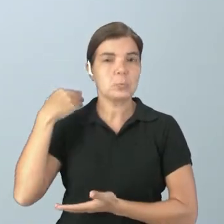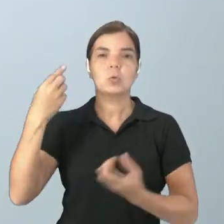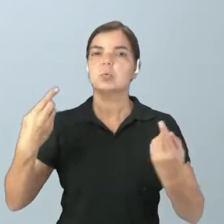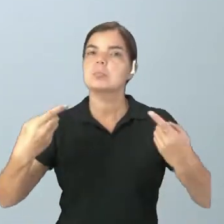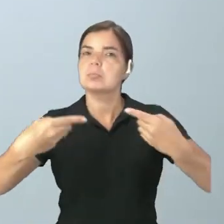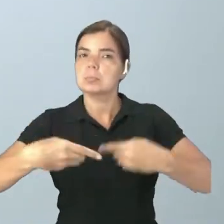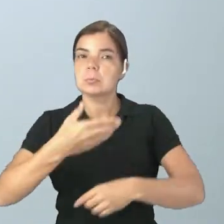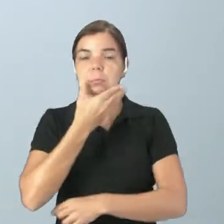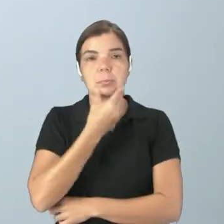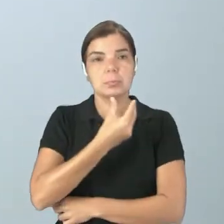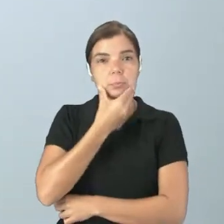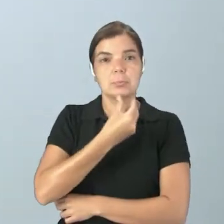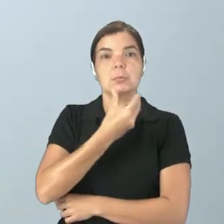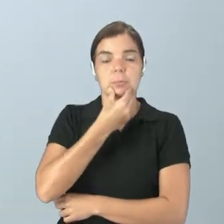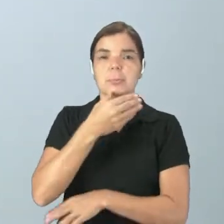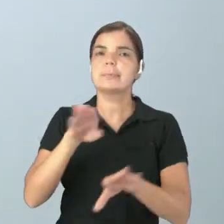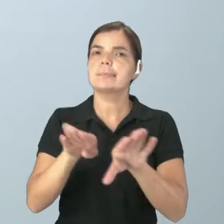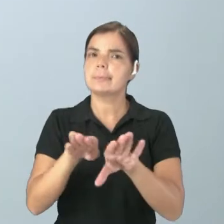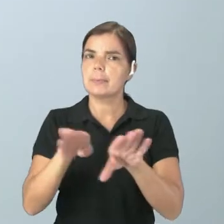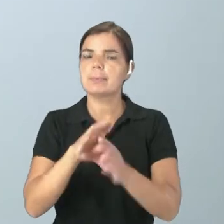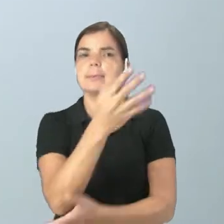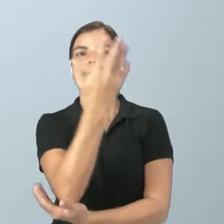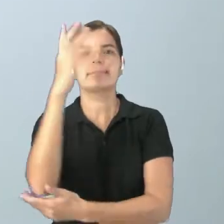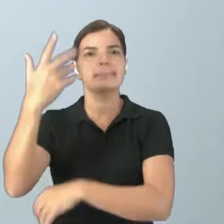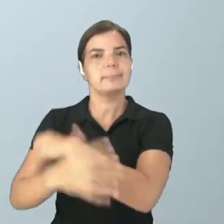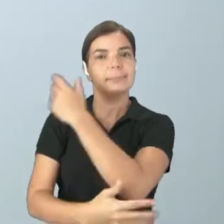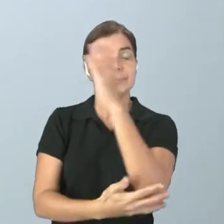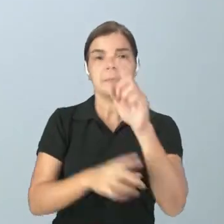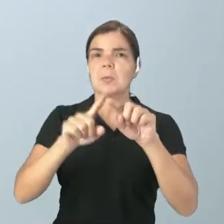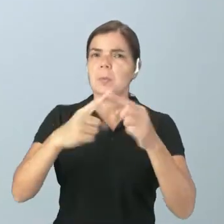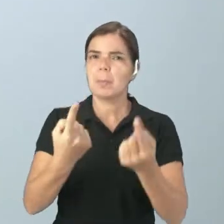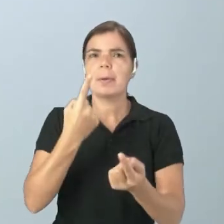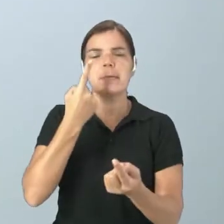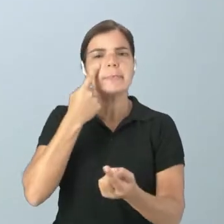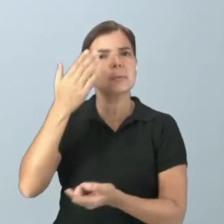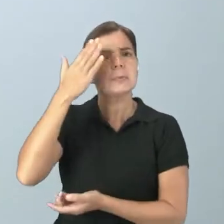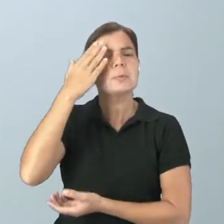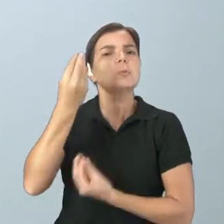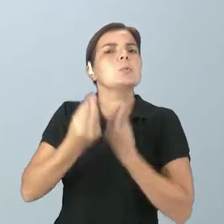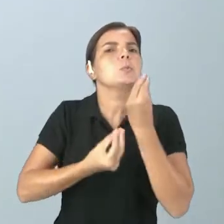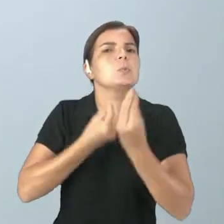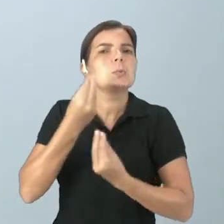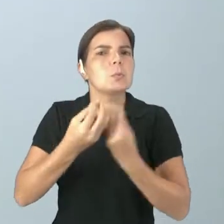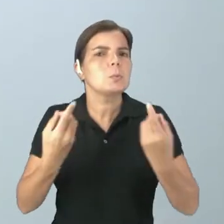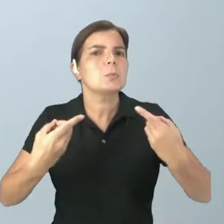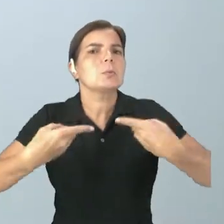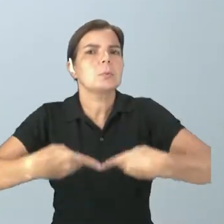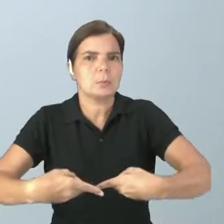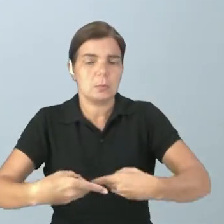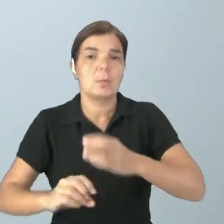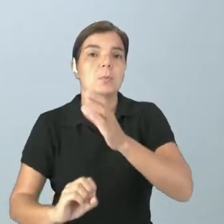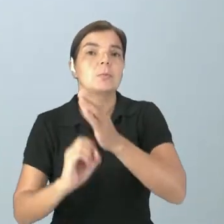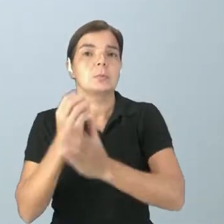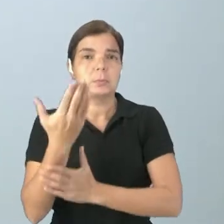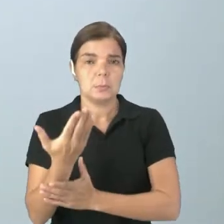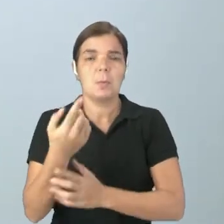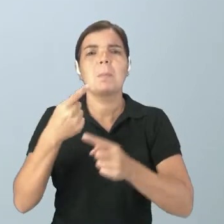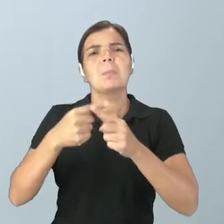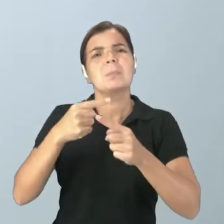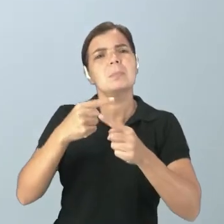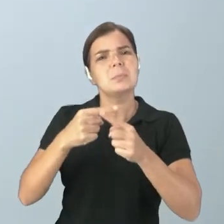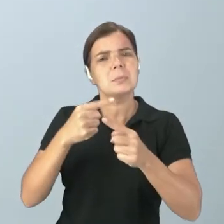homem em relação ao ambiente, mas hoje a gente vai entender por que esses desafios vêm acontecendo, por que eles vêm